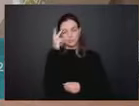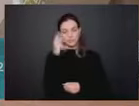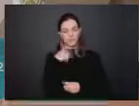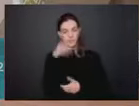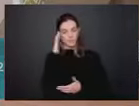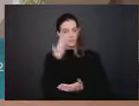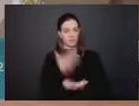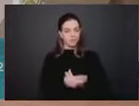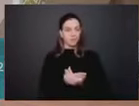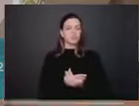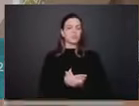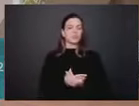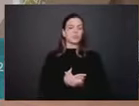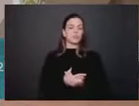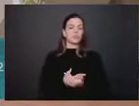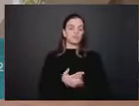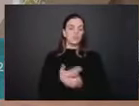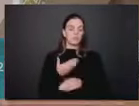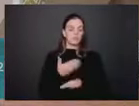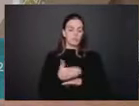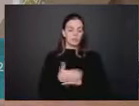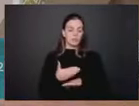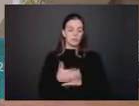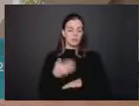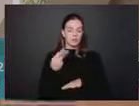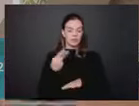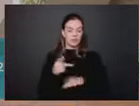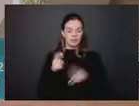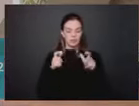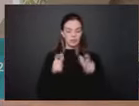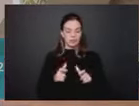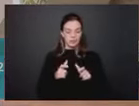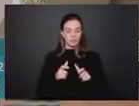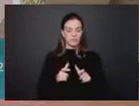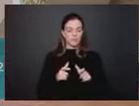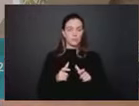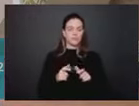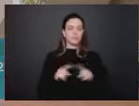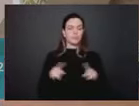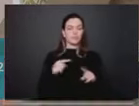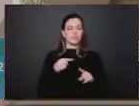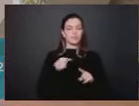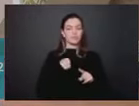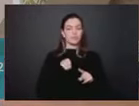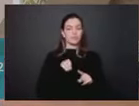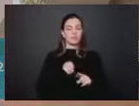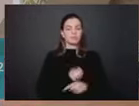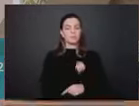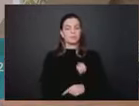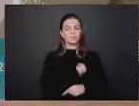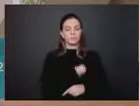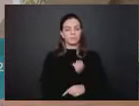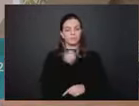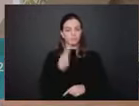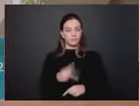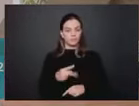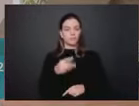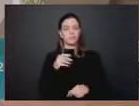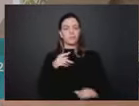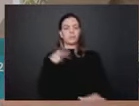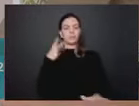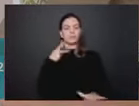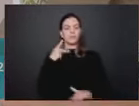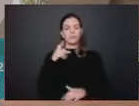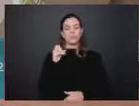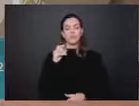discutir com os senhores esse assunto tão relevante. Mas fiz questão de estar aqui, trazer comigo o vereador Pedro Duarte, para assistir